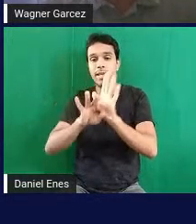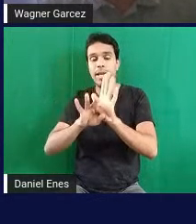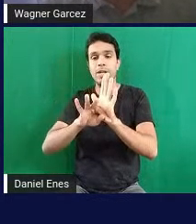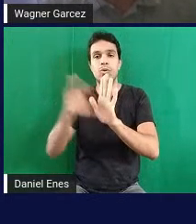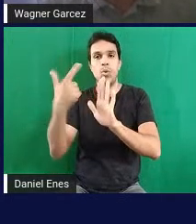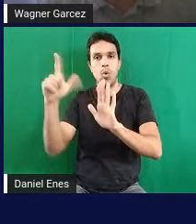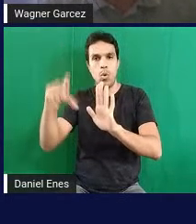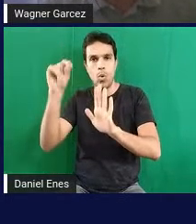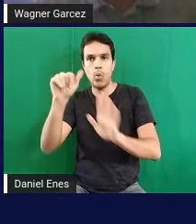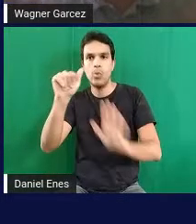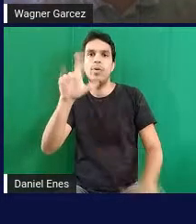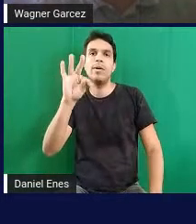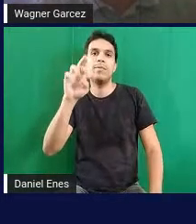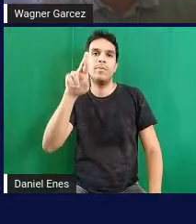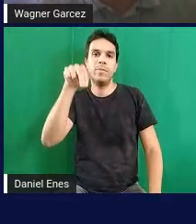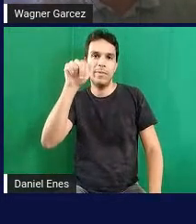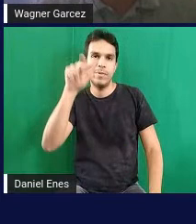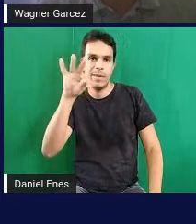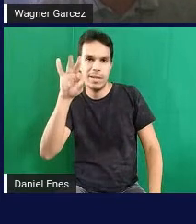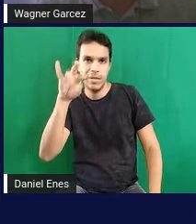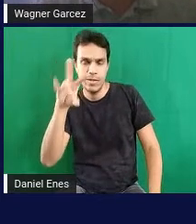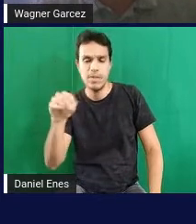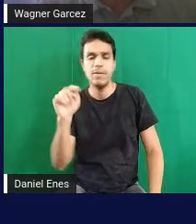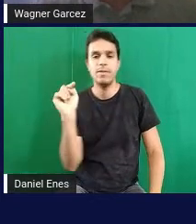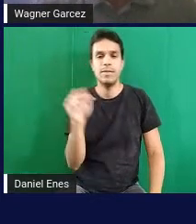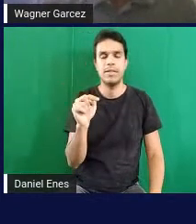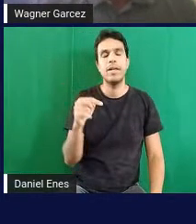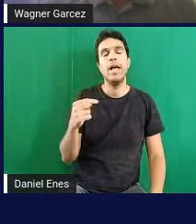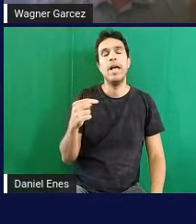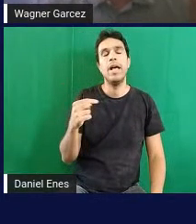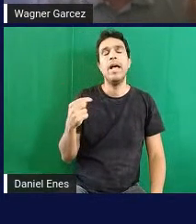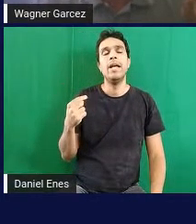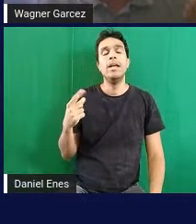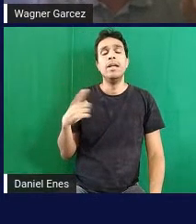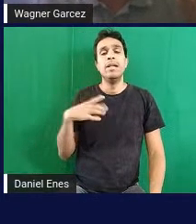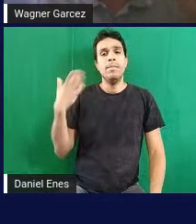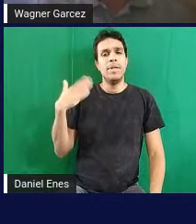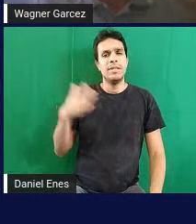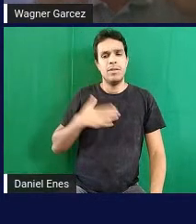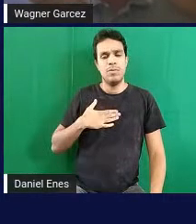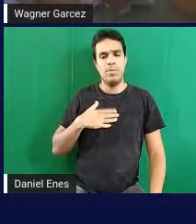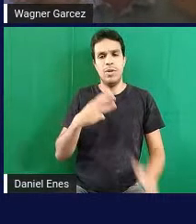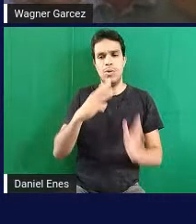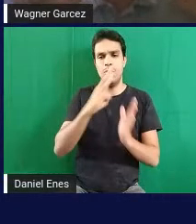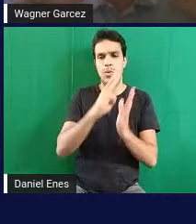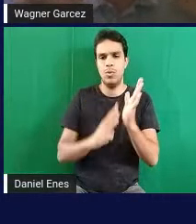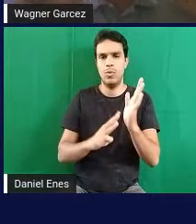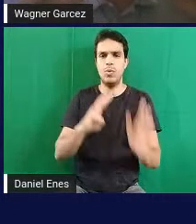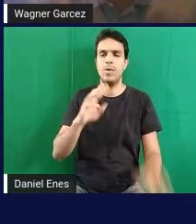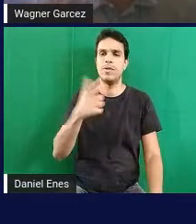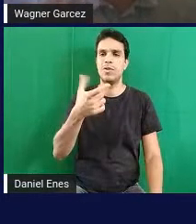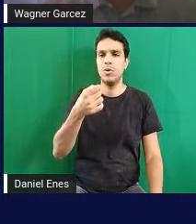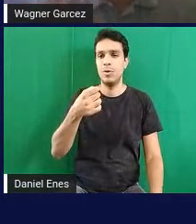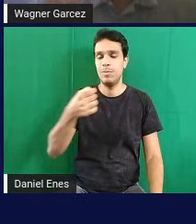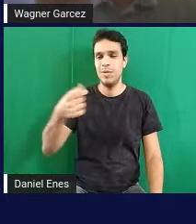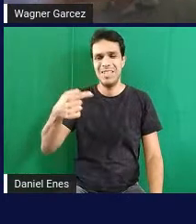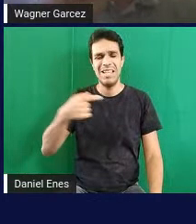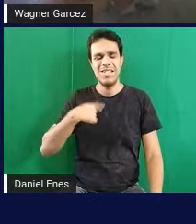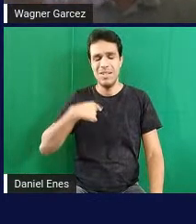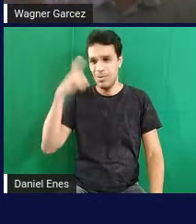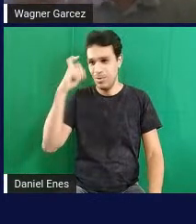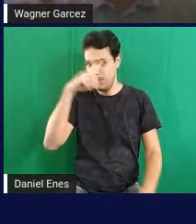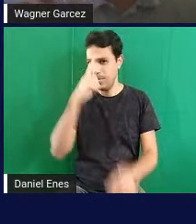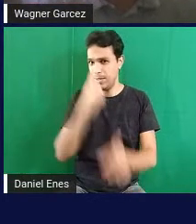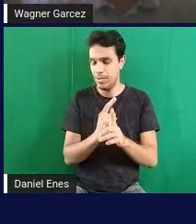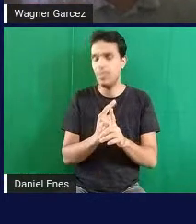versão 2007. Eu penei para descobrir onde é que era. Você vai lá e clica com o botão direito na imagem, vai